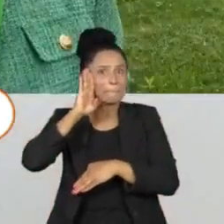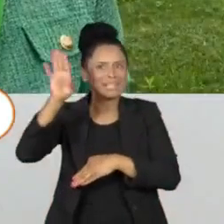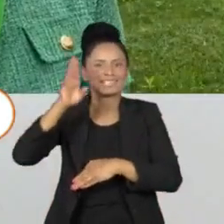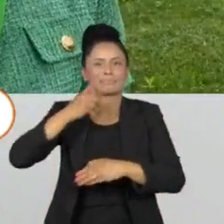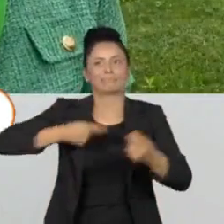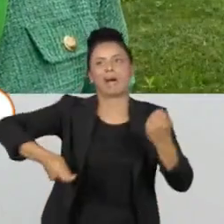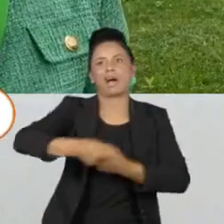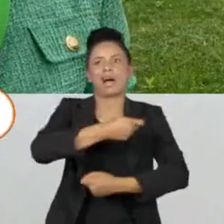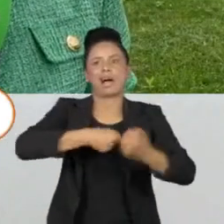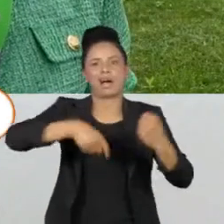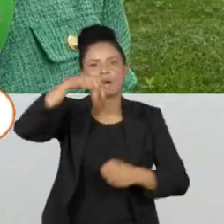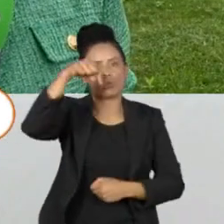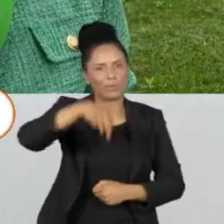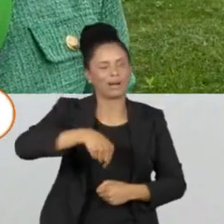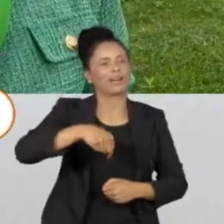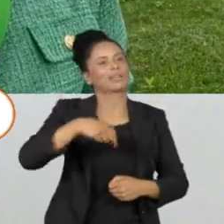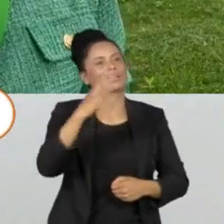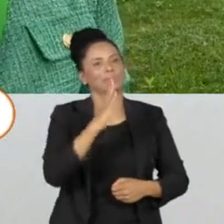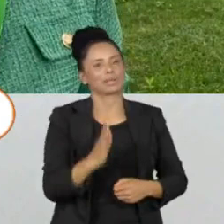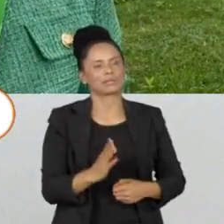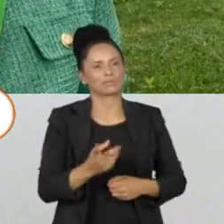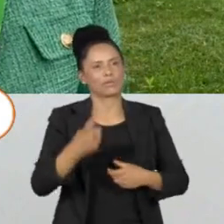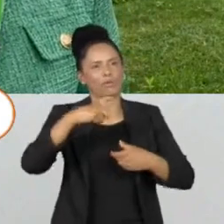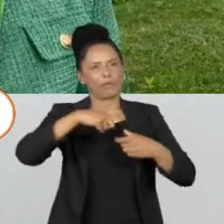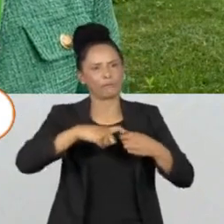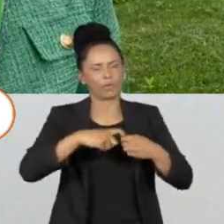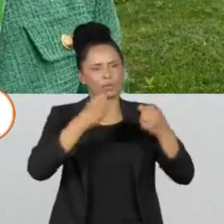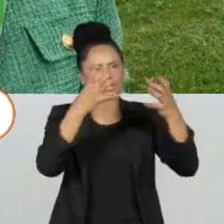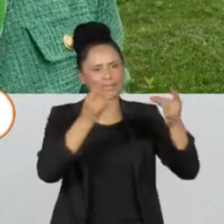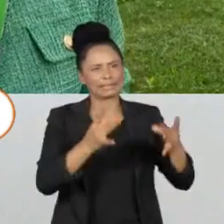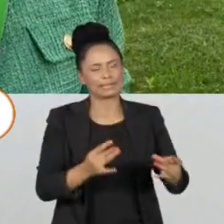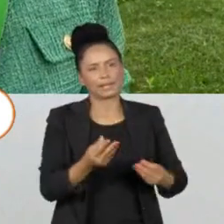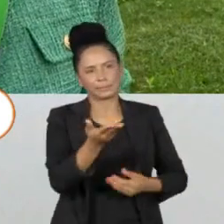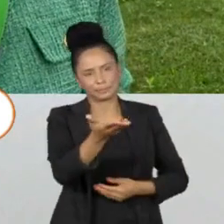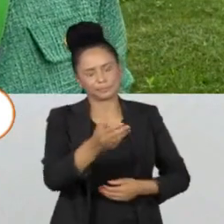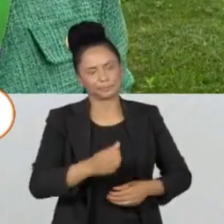setor. Quem explica tudo para a gente de volta ao vivo é a Aline Porcina. Aline.